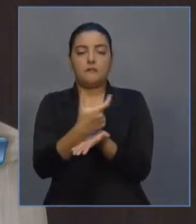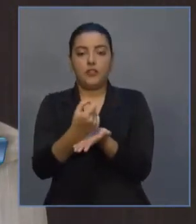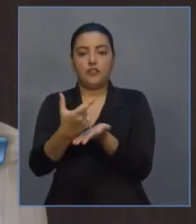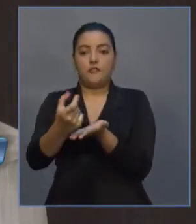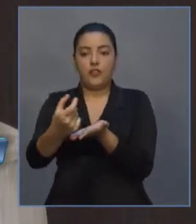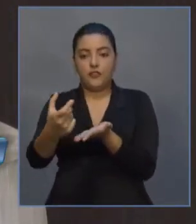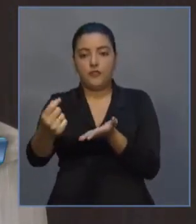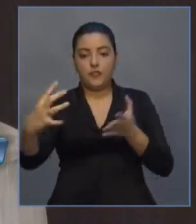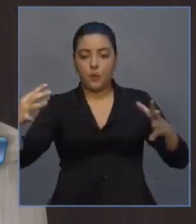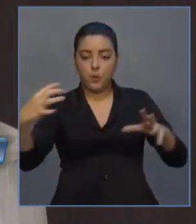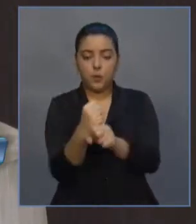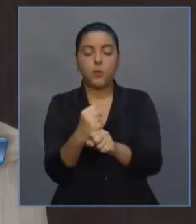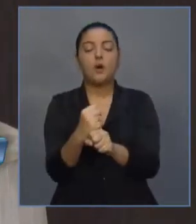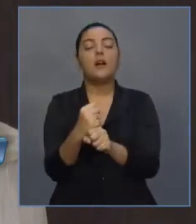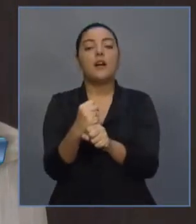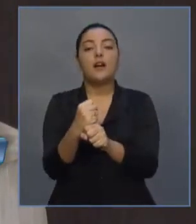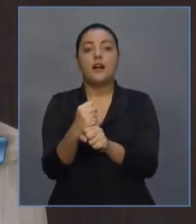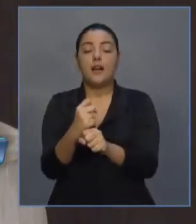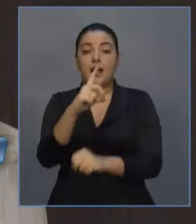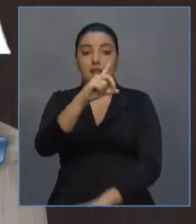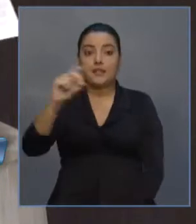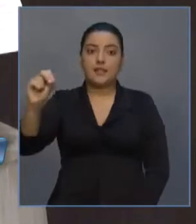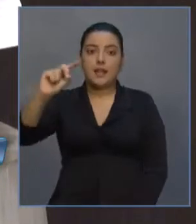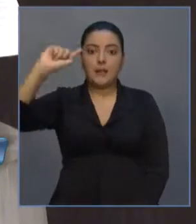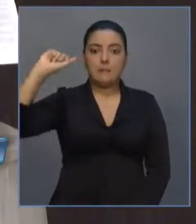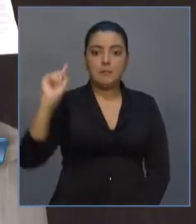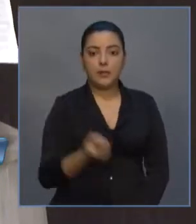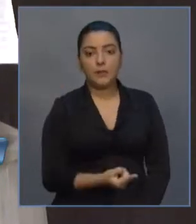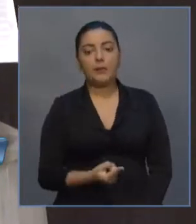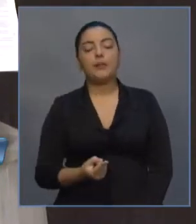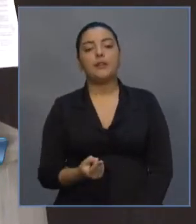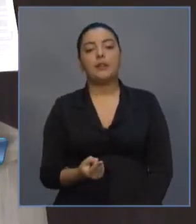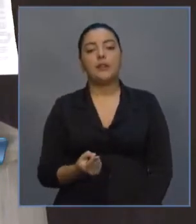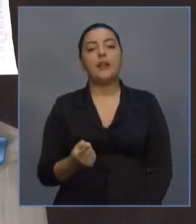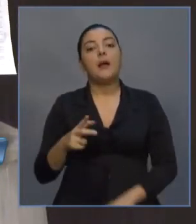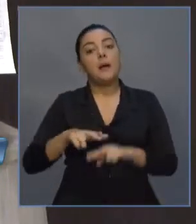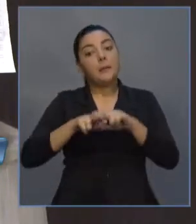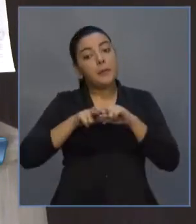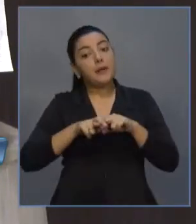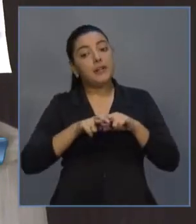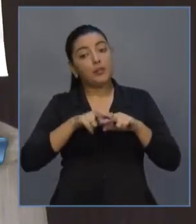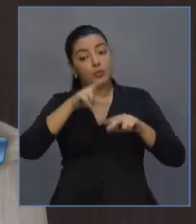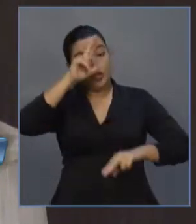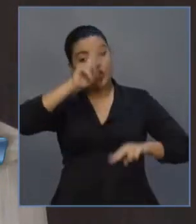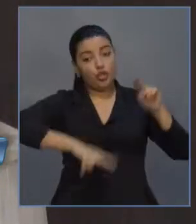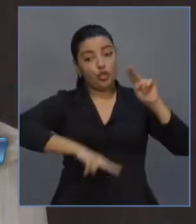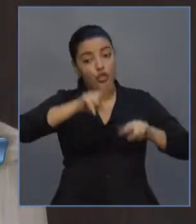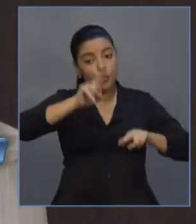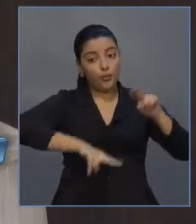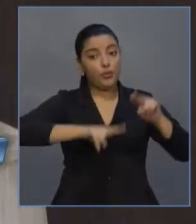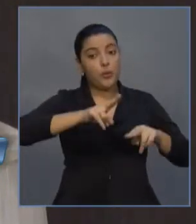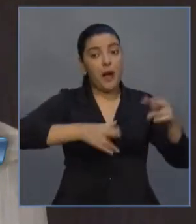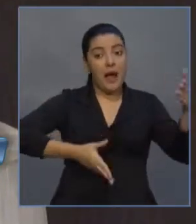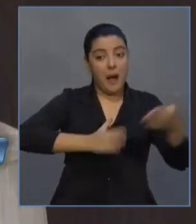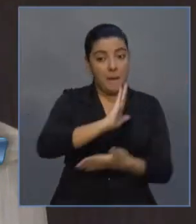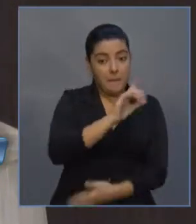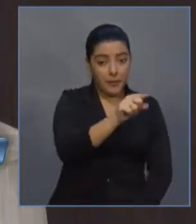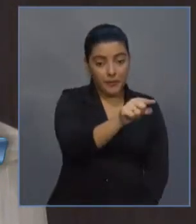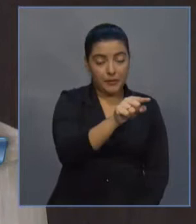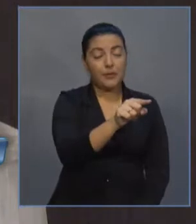O governo Camilo Santana, que em junho aprovou esta imoralidade, porque isso aqui é uma imoralidade.